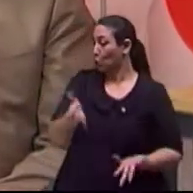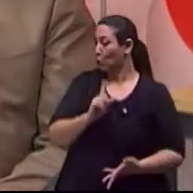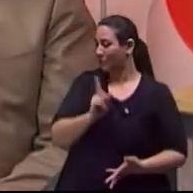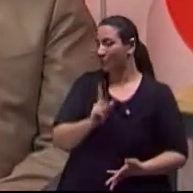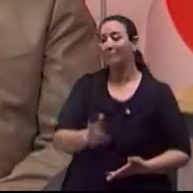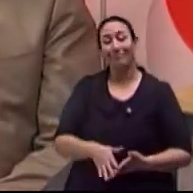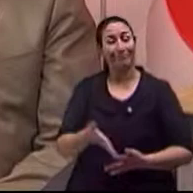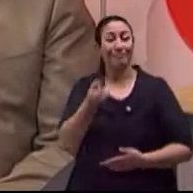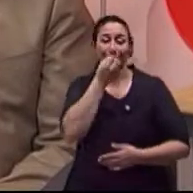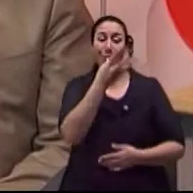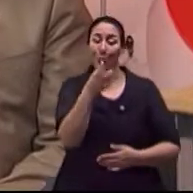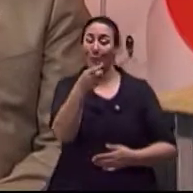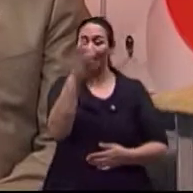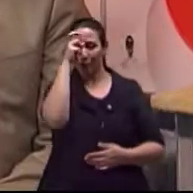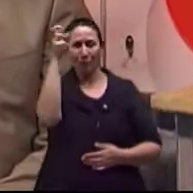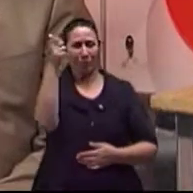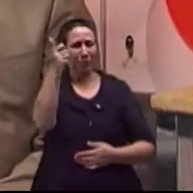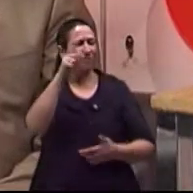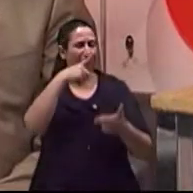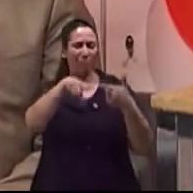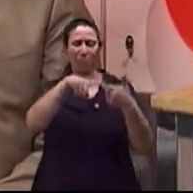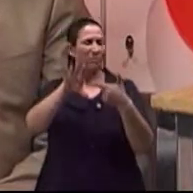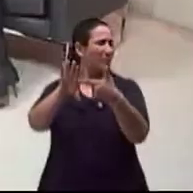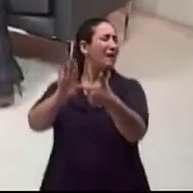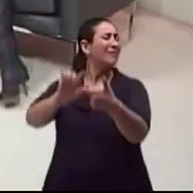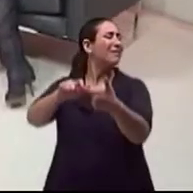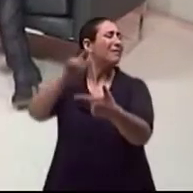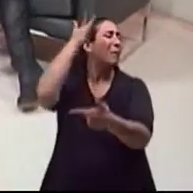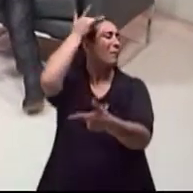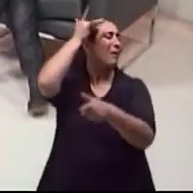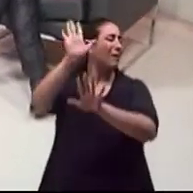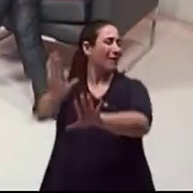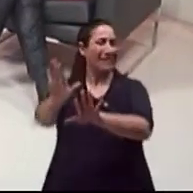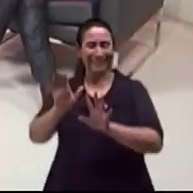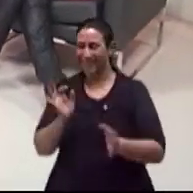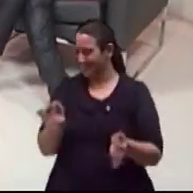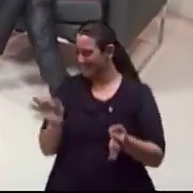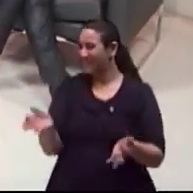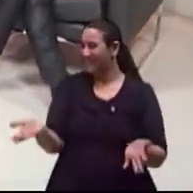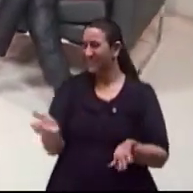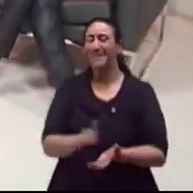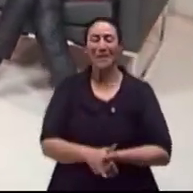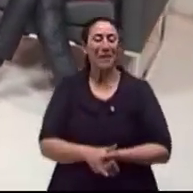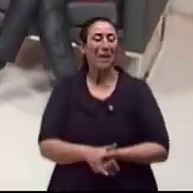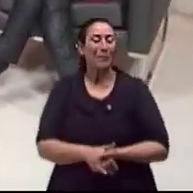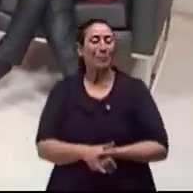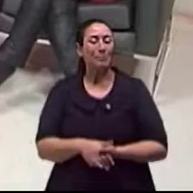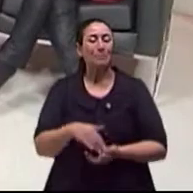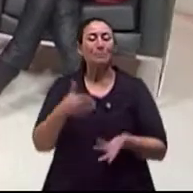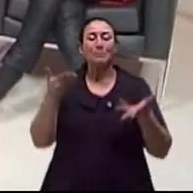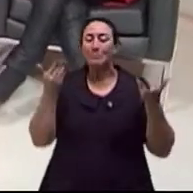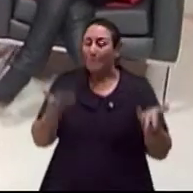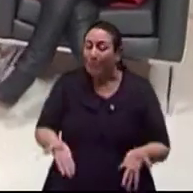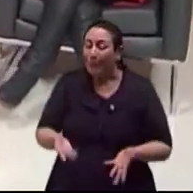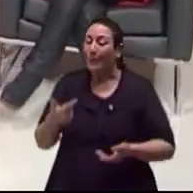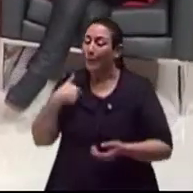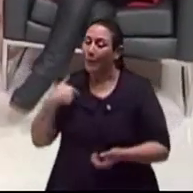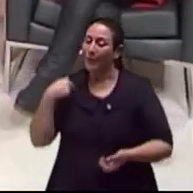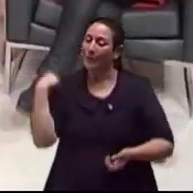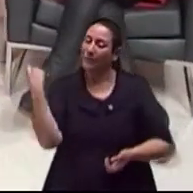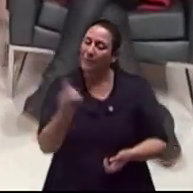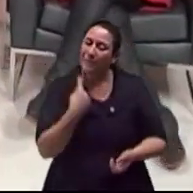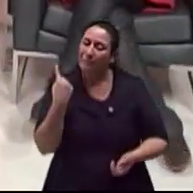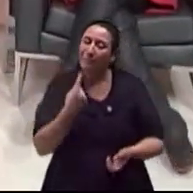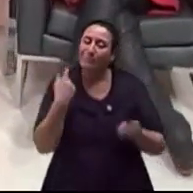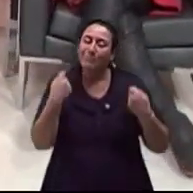sem dúvida Deixa sentadinho ali Agora tu vai ficar sentado Que só amanhã eu vou pensar em ti Exato Dá esse espaço para o acaso